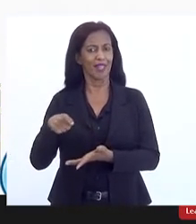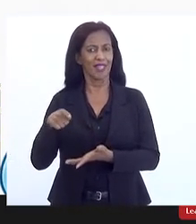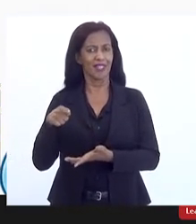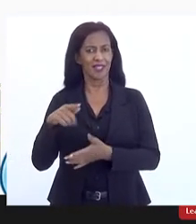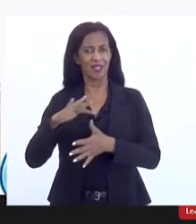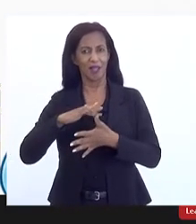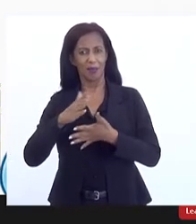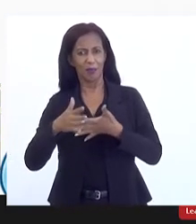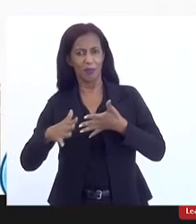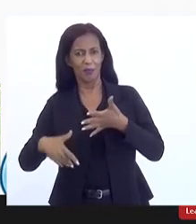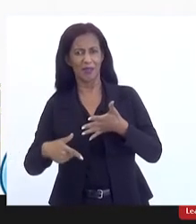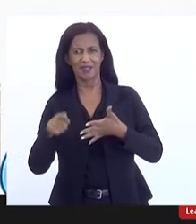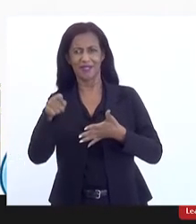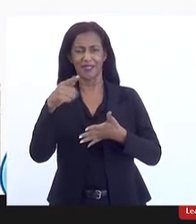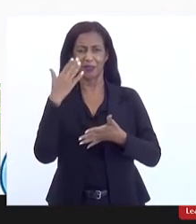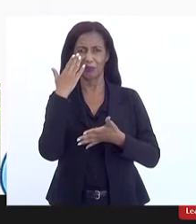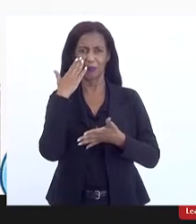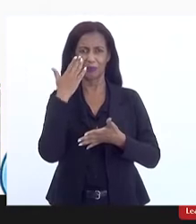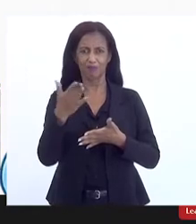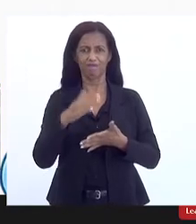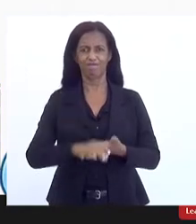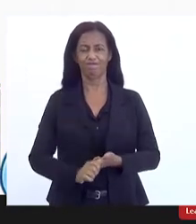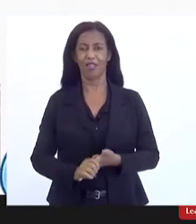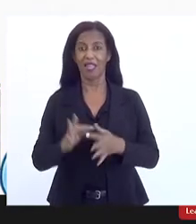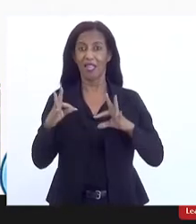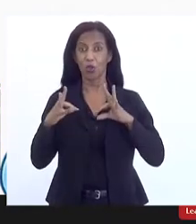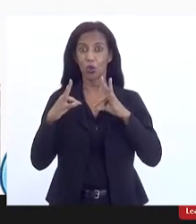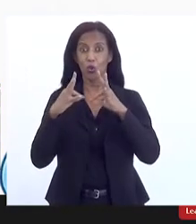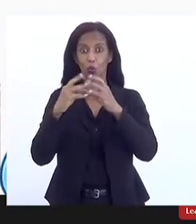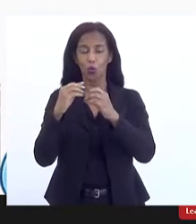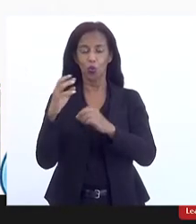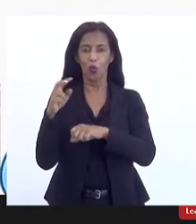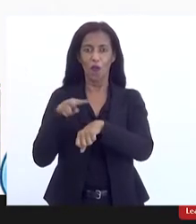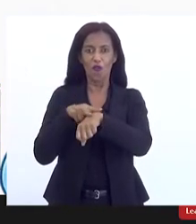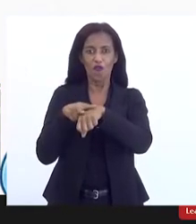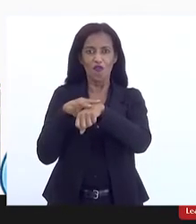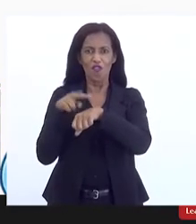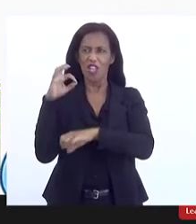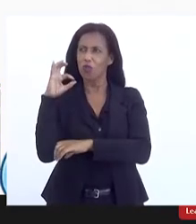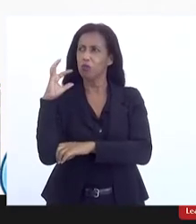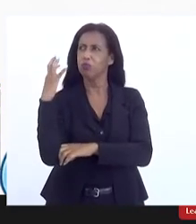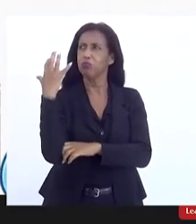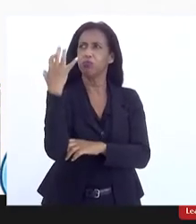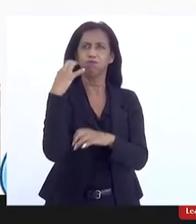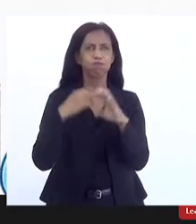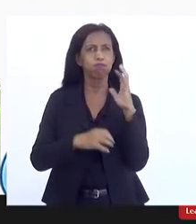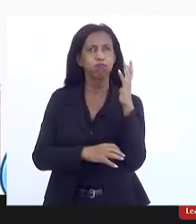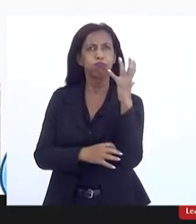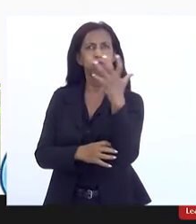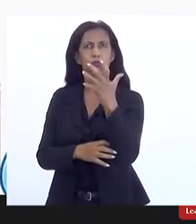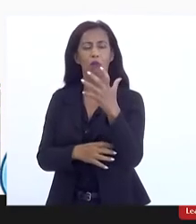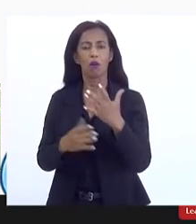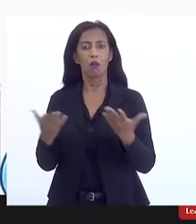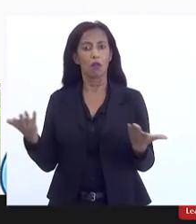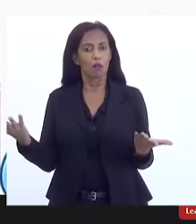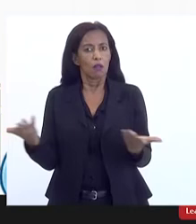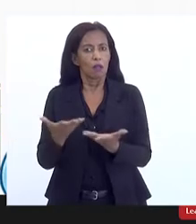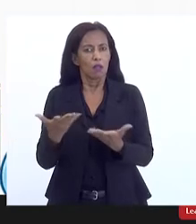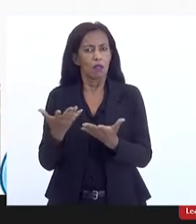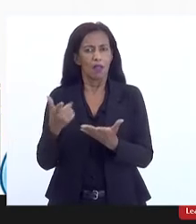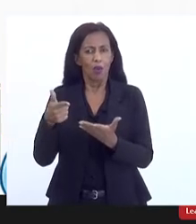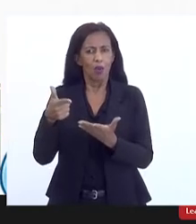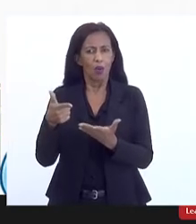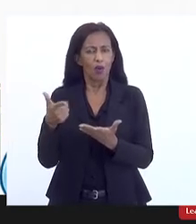refletida nessa imagem era praticamente tudo verde escuro e a nossa região ao ser o